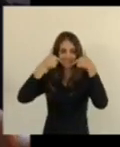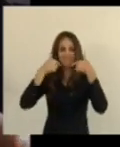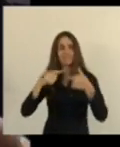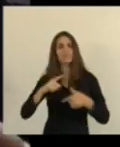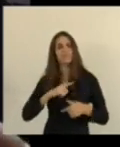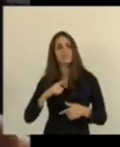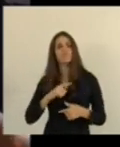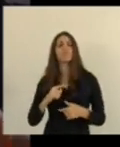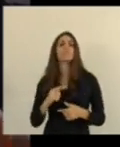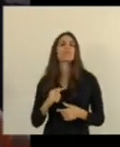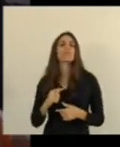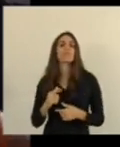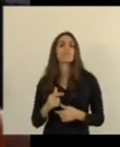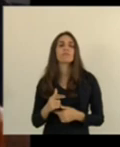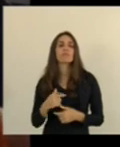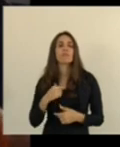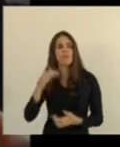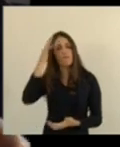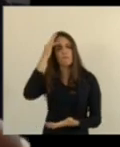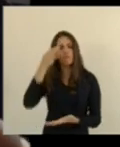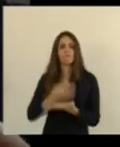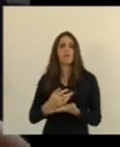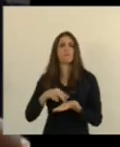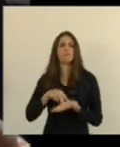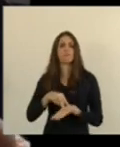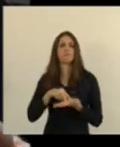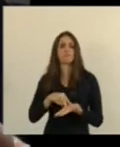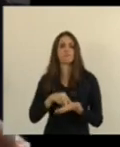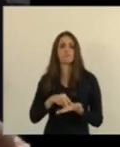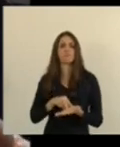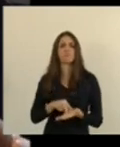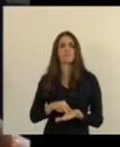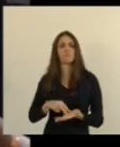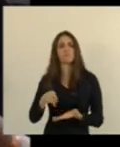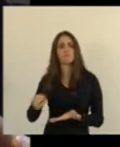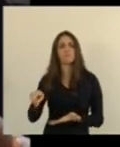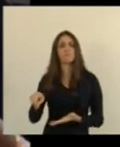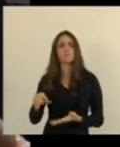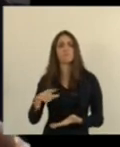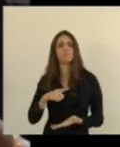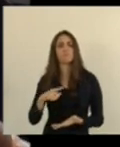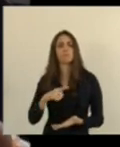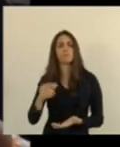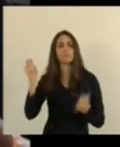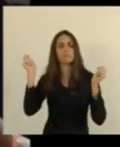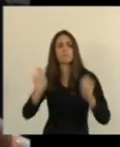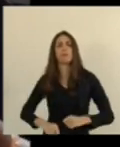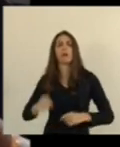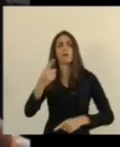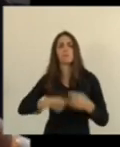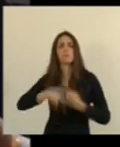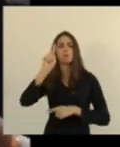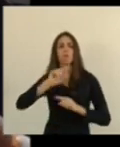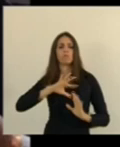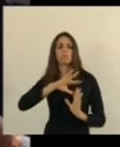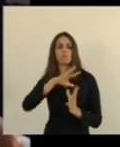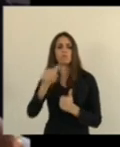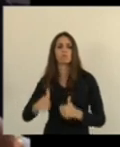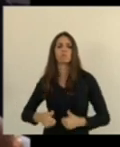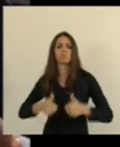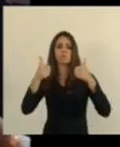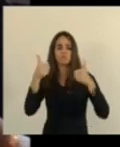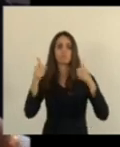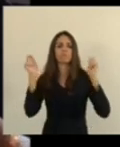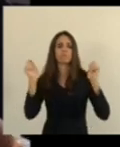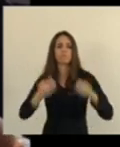e daquela fé inabalável da nossa condição de mudar o mundo para melhor a